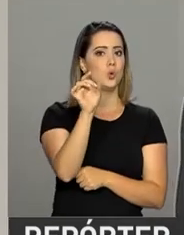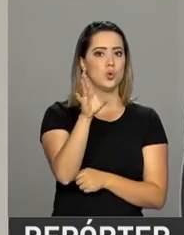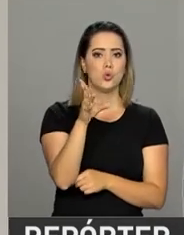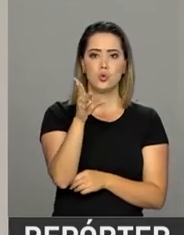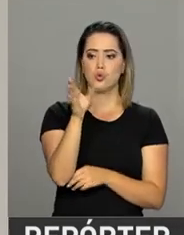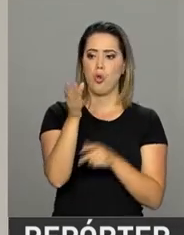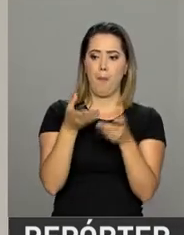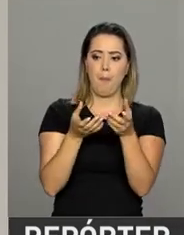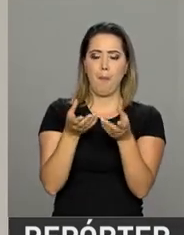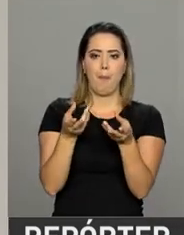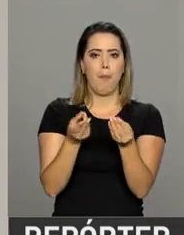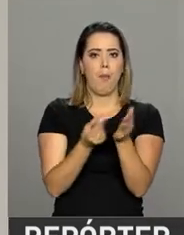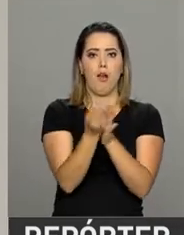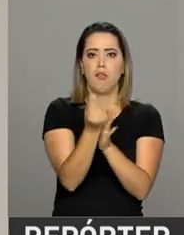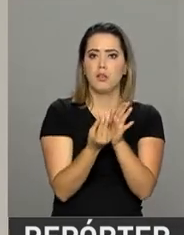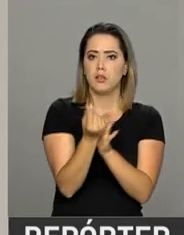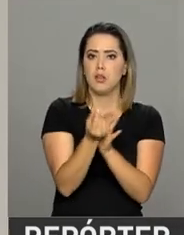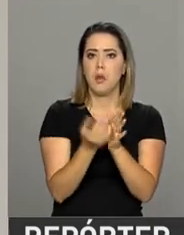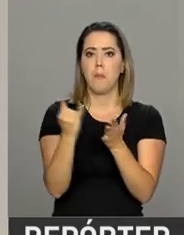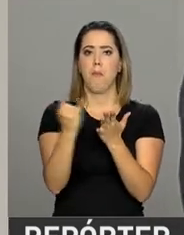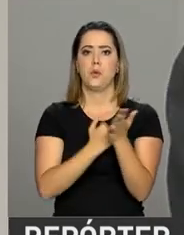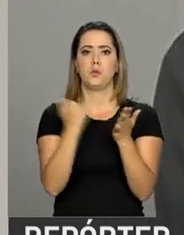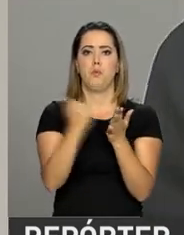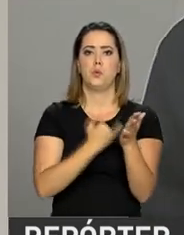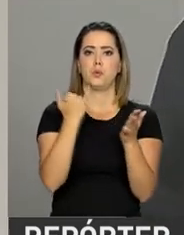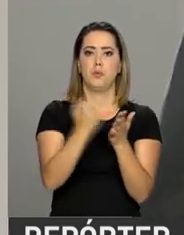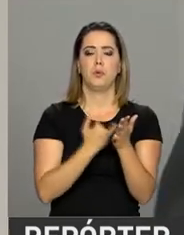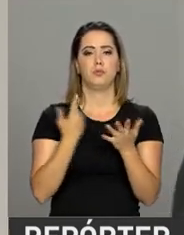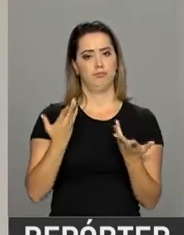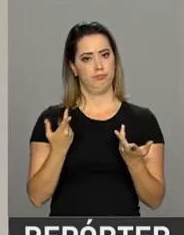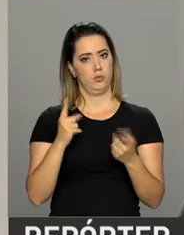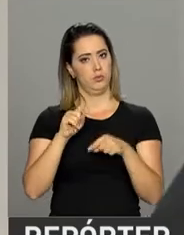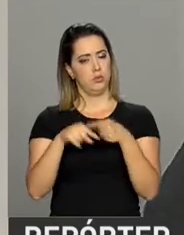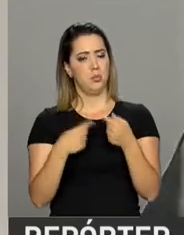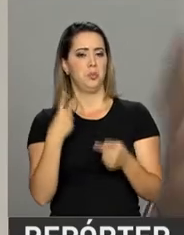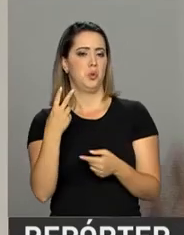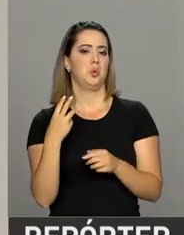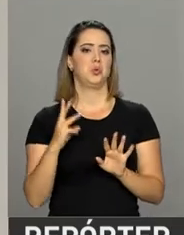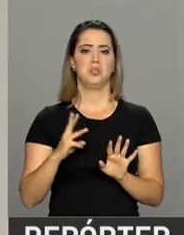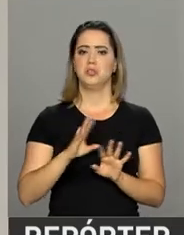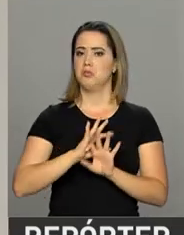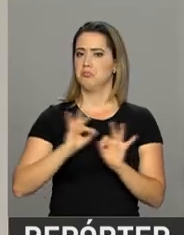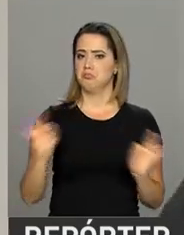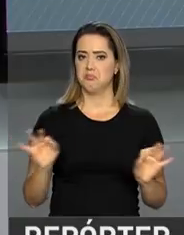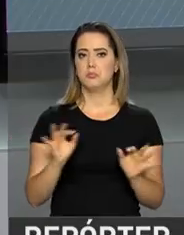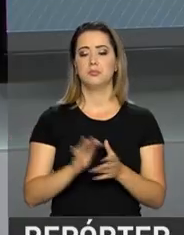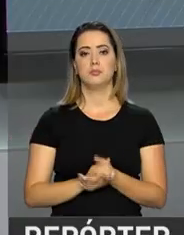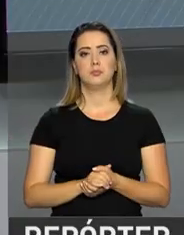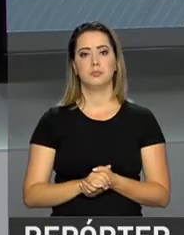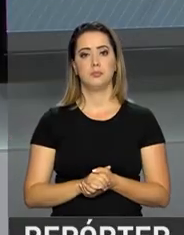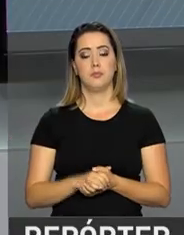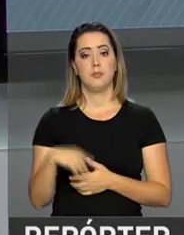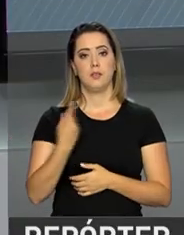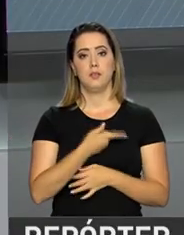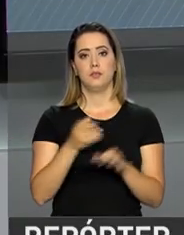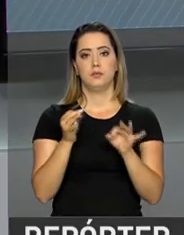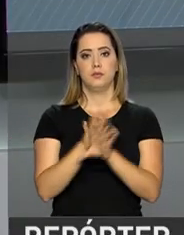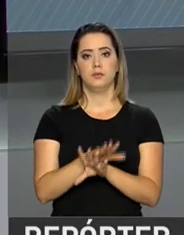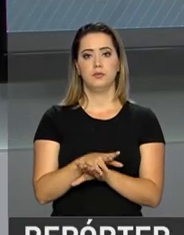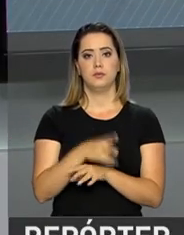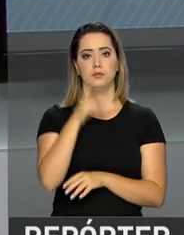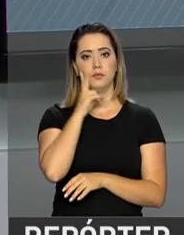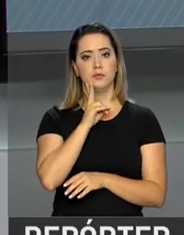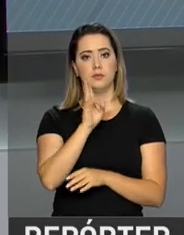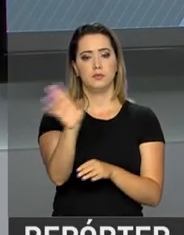dedicadas a esse assunto. Nós queremos simplificar. De mais de que um dia ela possa contratar dois, três e ponto final. Nós ficamos por aqui.